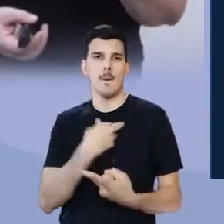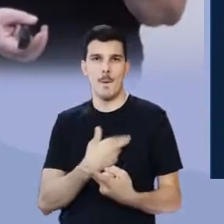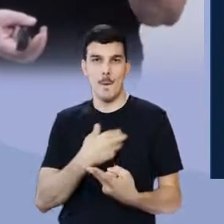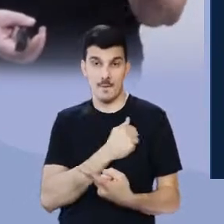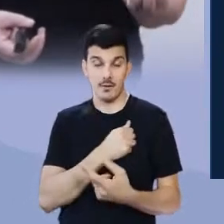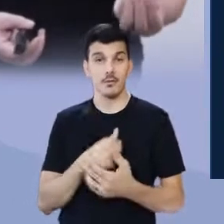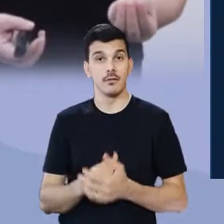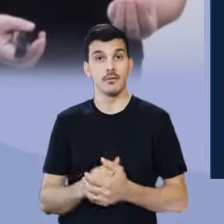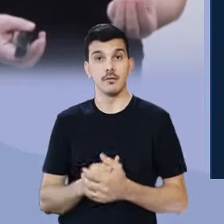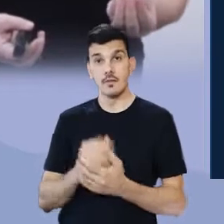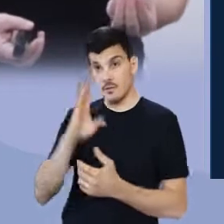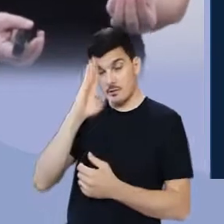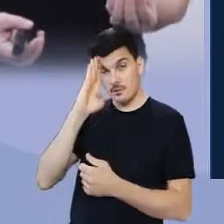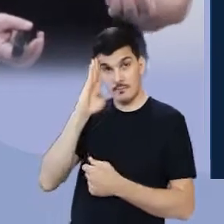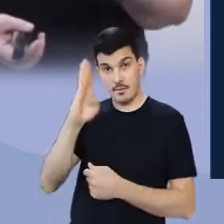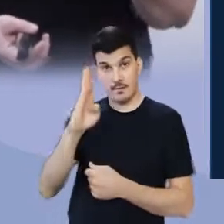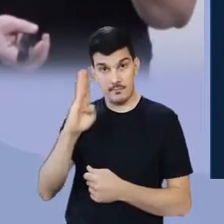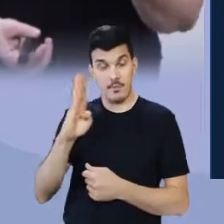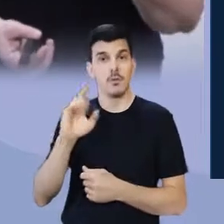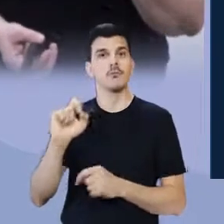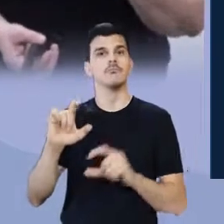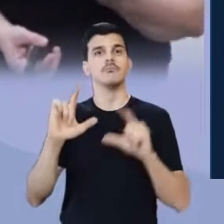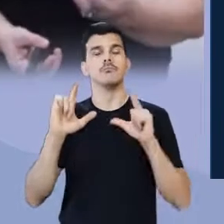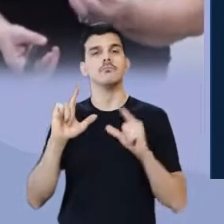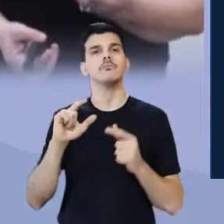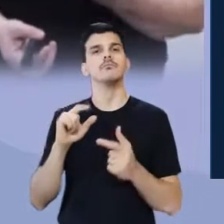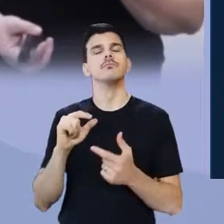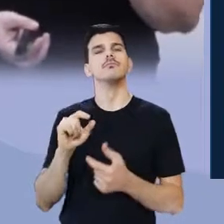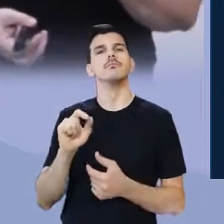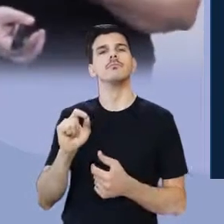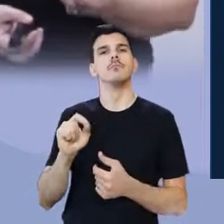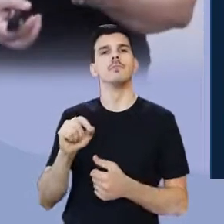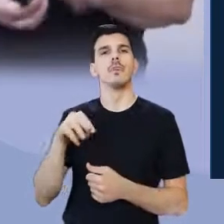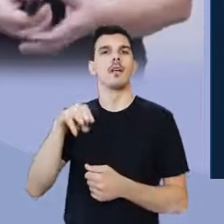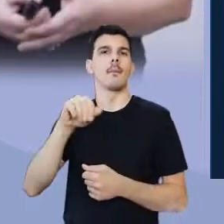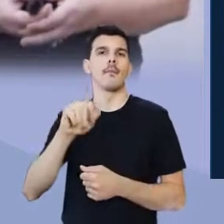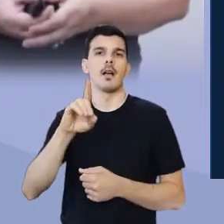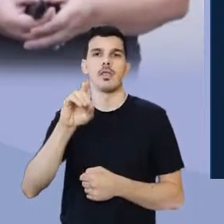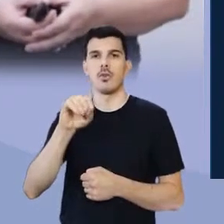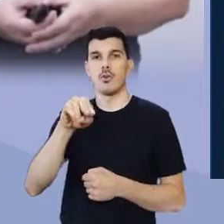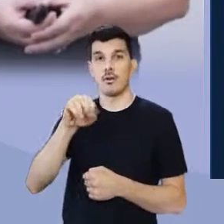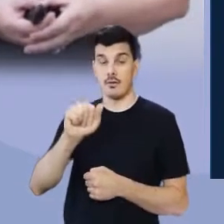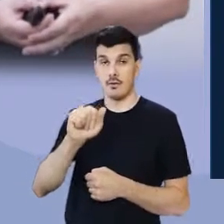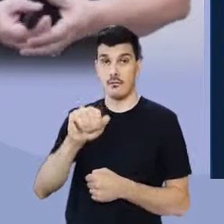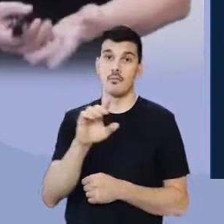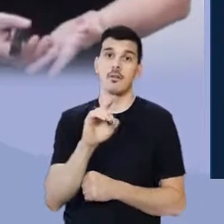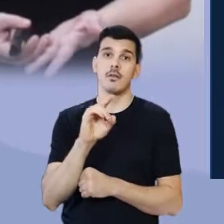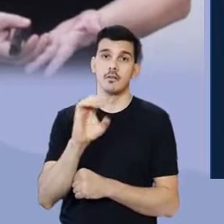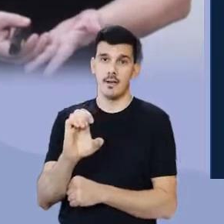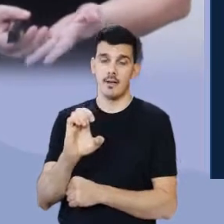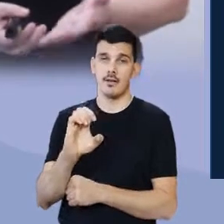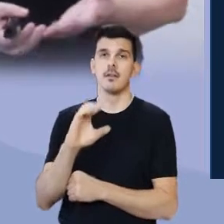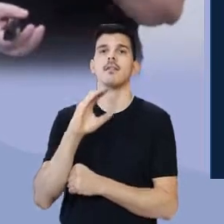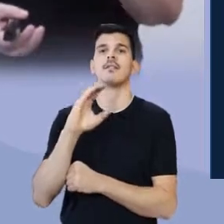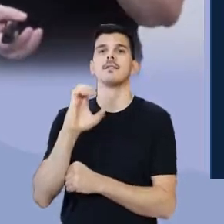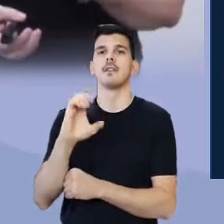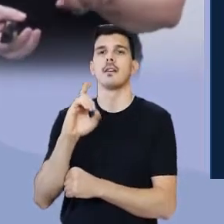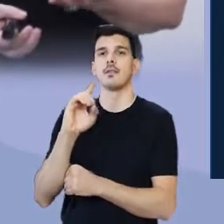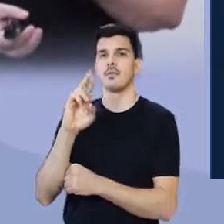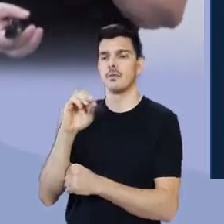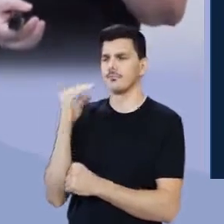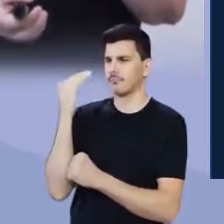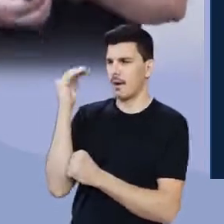e ele se destaca, se destaca com a obra Madonna de Cedro, Quarupi, o